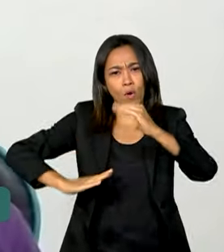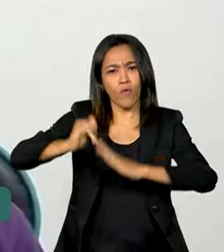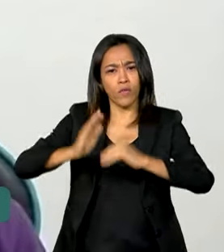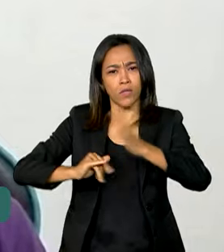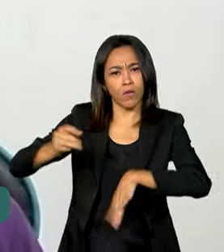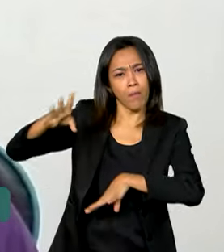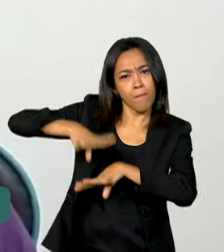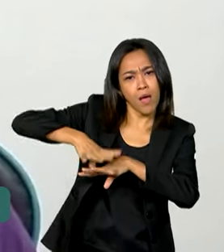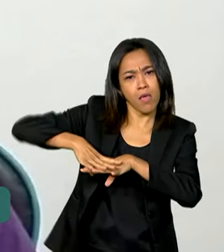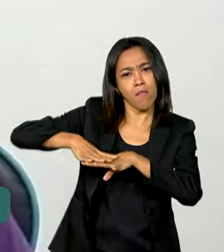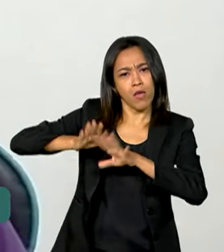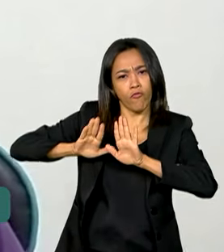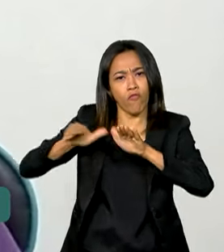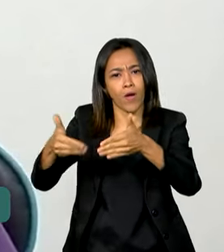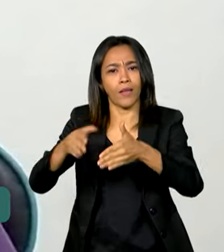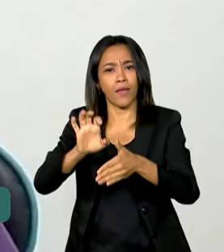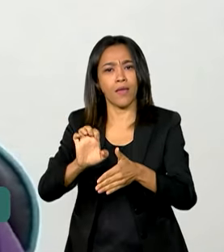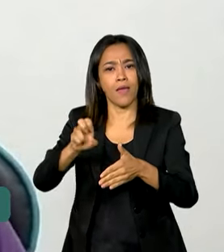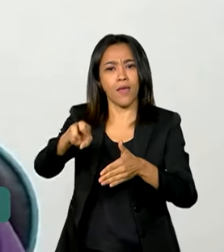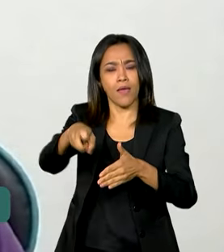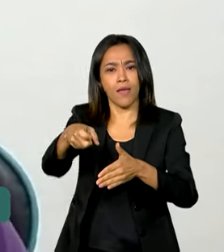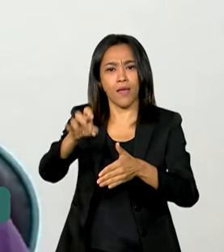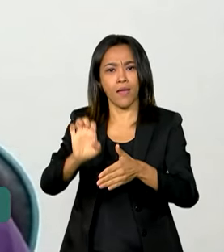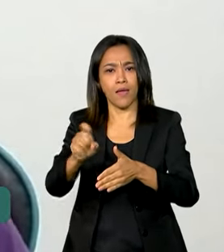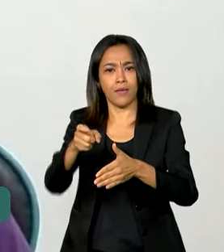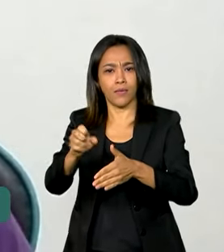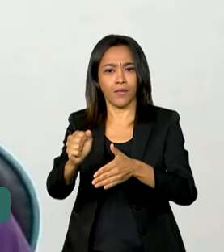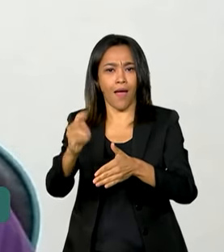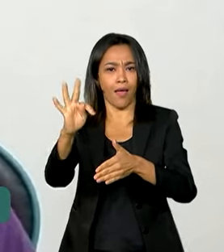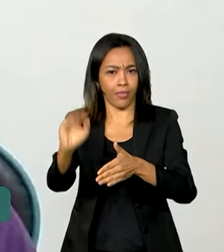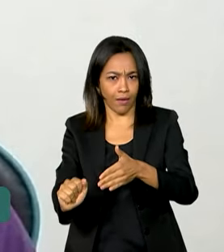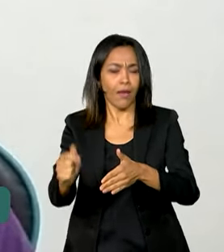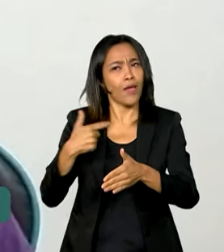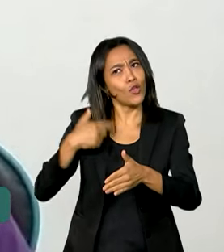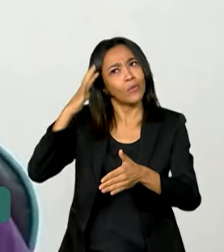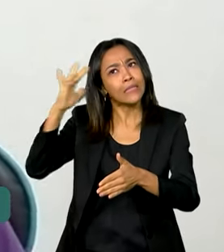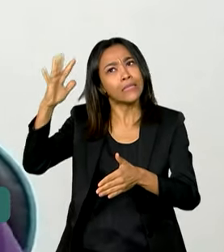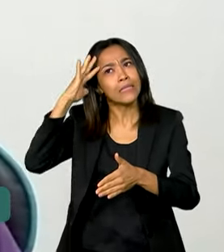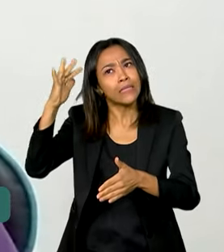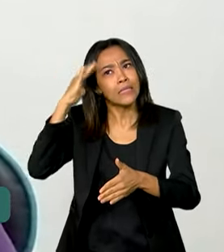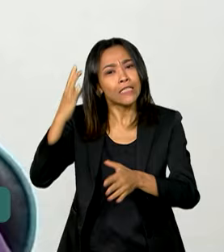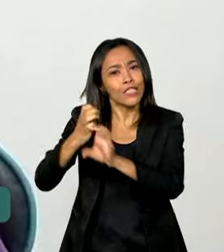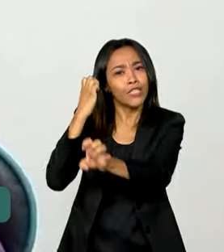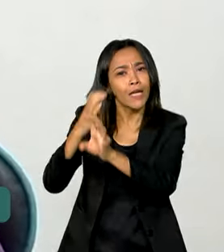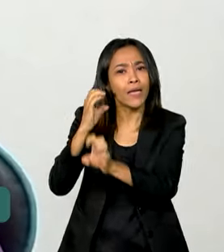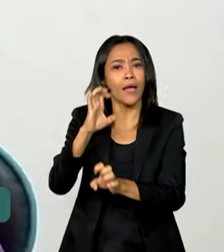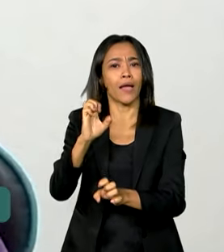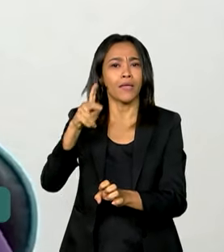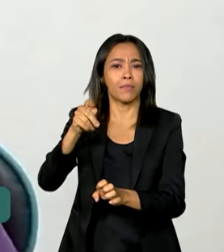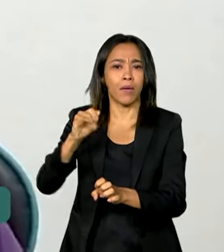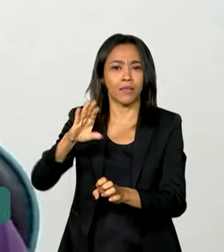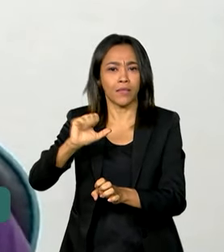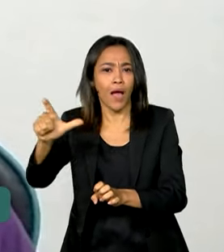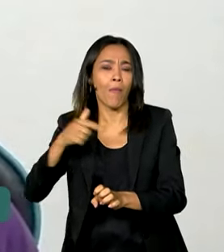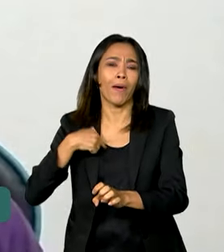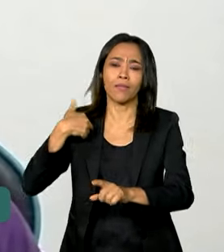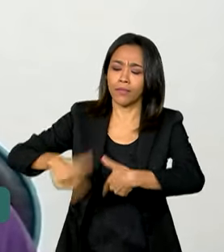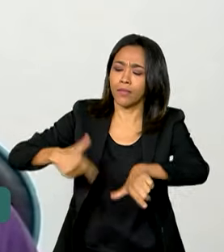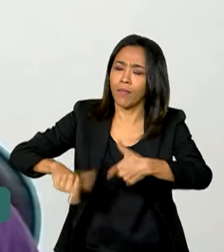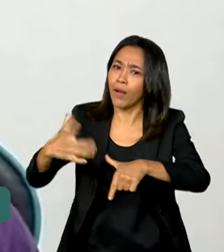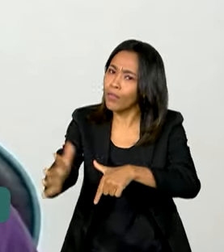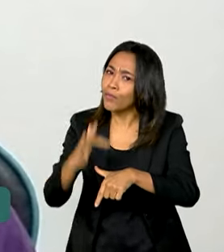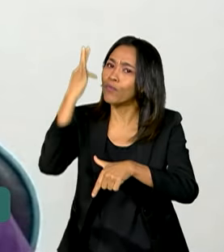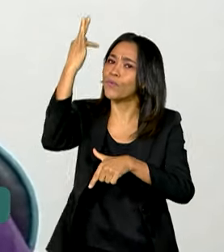exatas mesmo. Eu estou pensando em cursar engenharia aeroespacial na faculdade para poder trabalhar no futuro